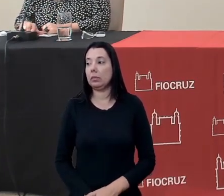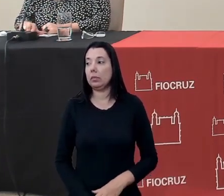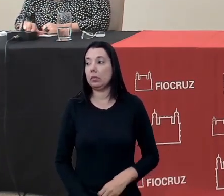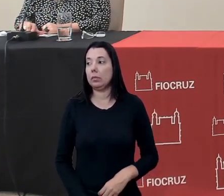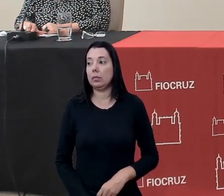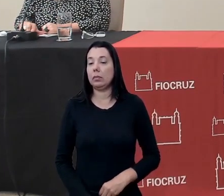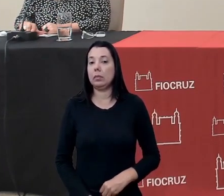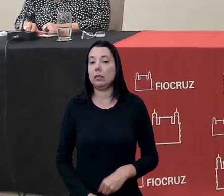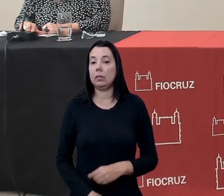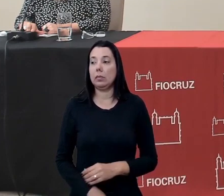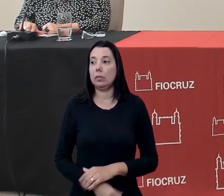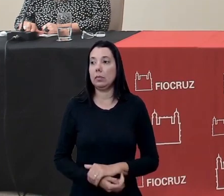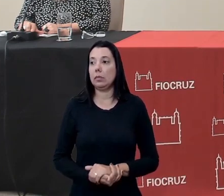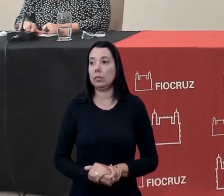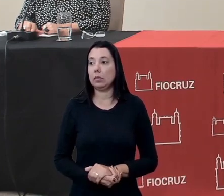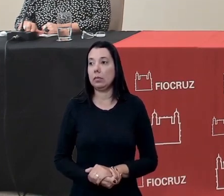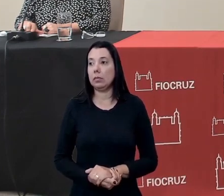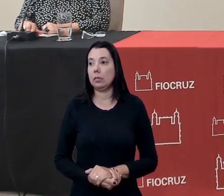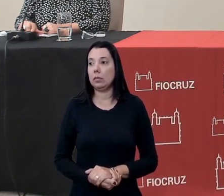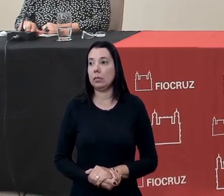a princípio não